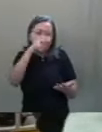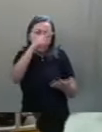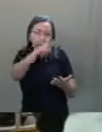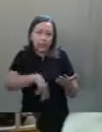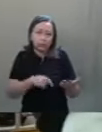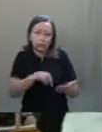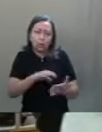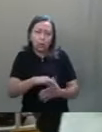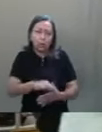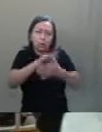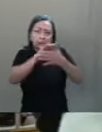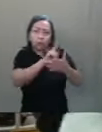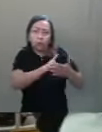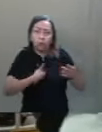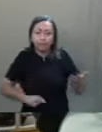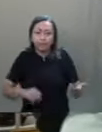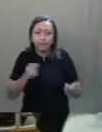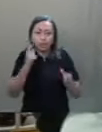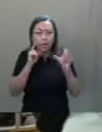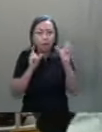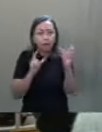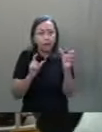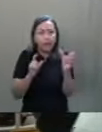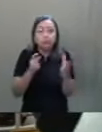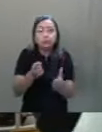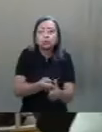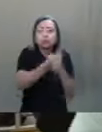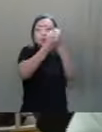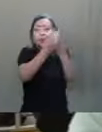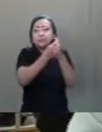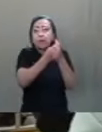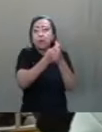o seu papel. Suspensão do contrato de trabalho.